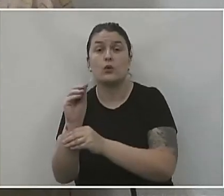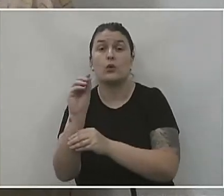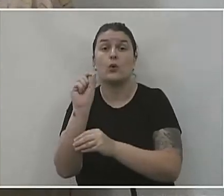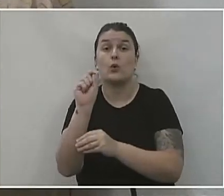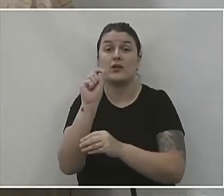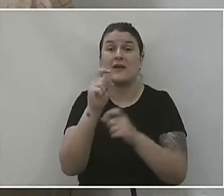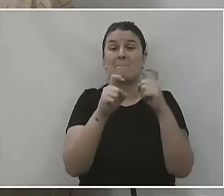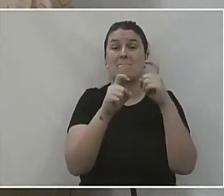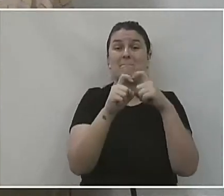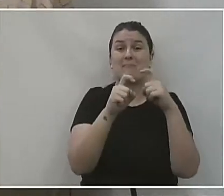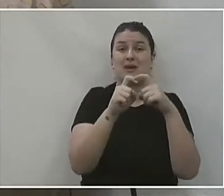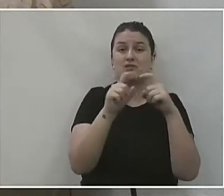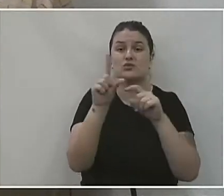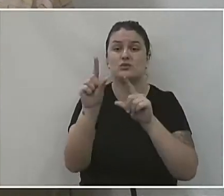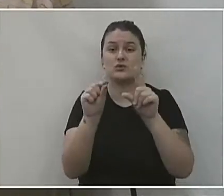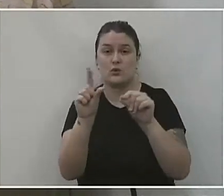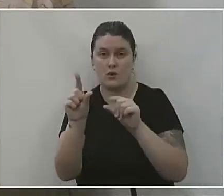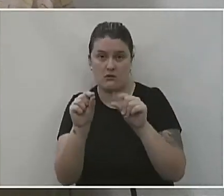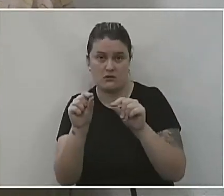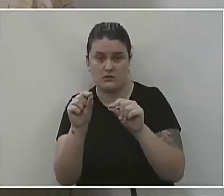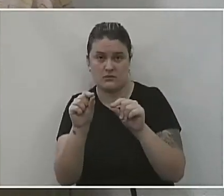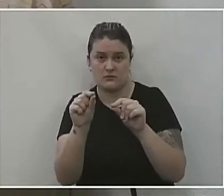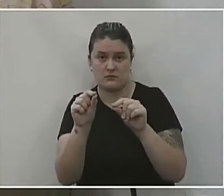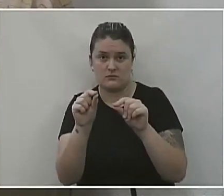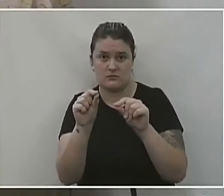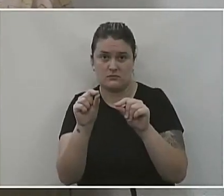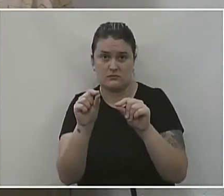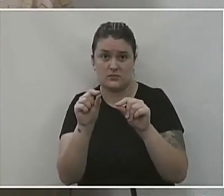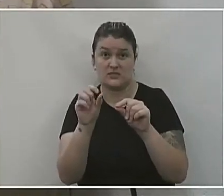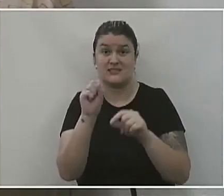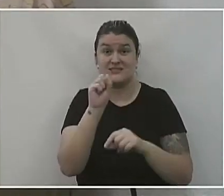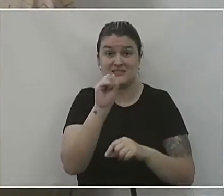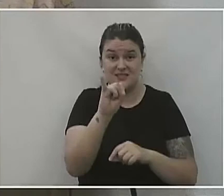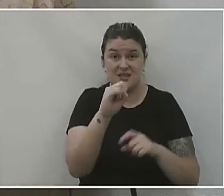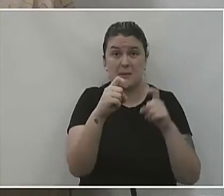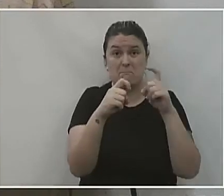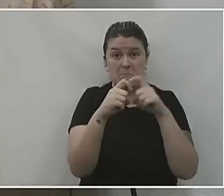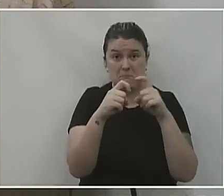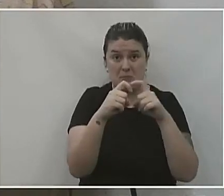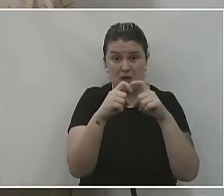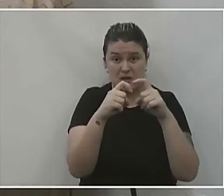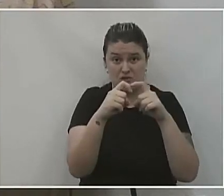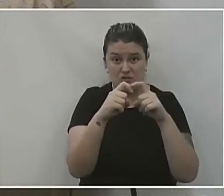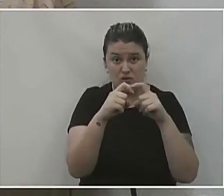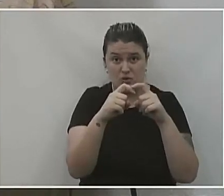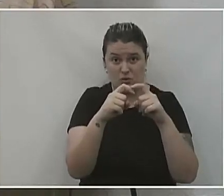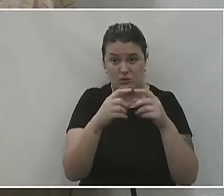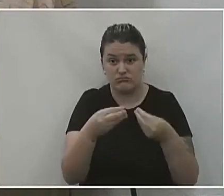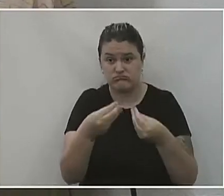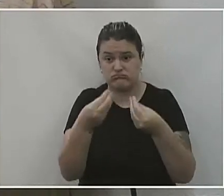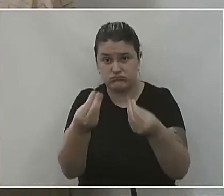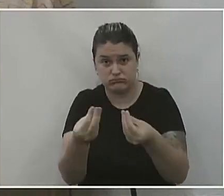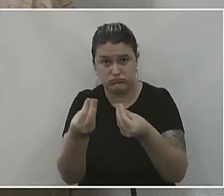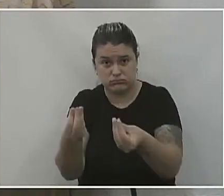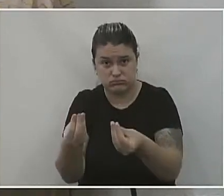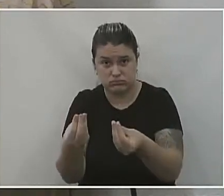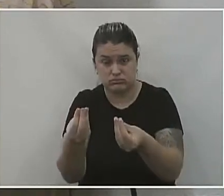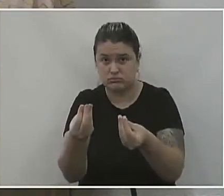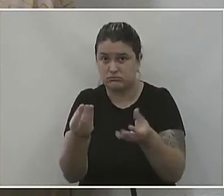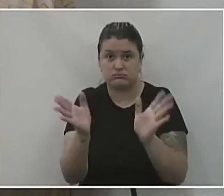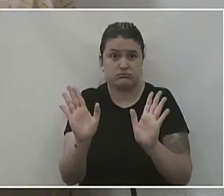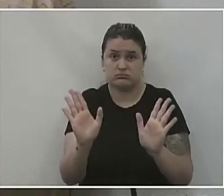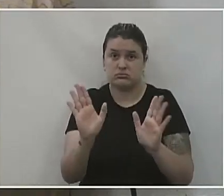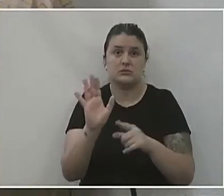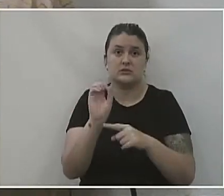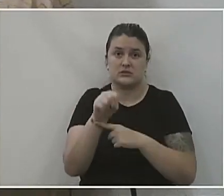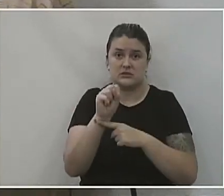o profissional fornecer para o paciente. Seja ela hidroxicloroquina, cloroquina, azitromicina, zinco, sou